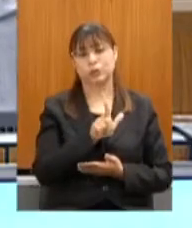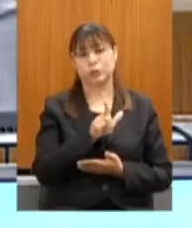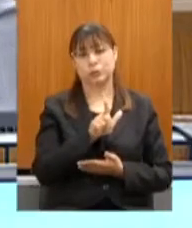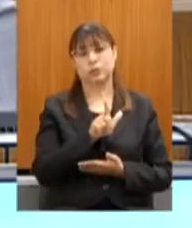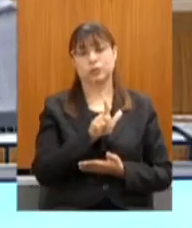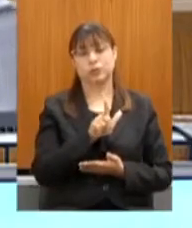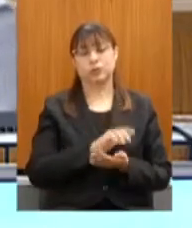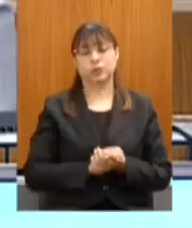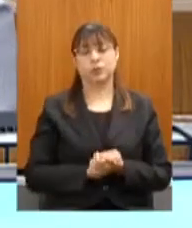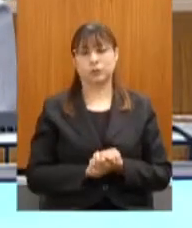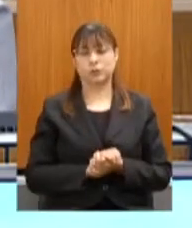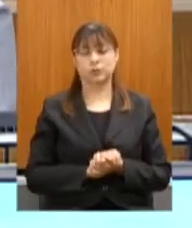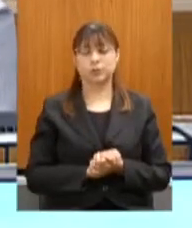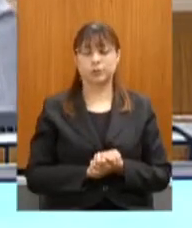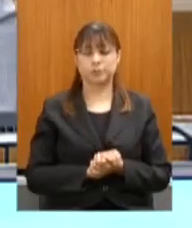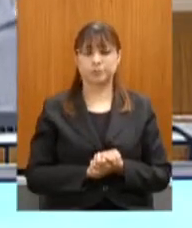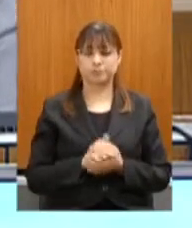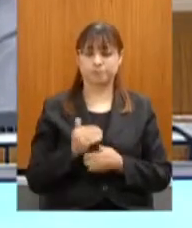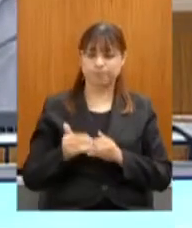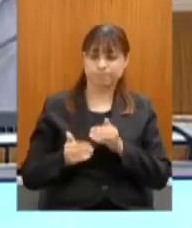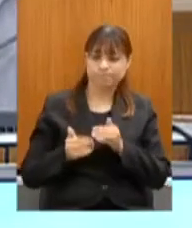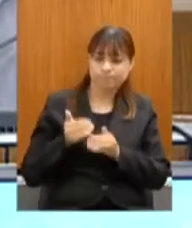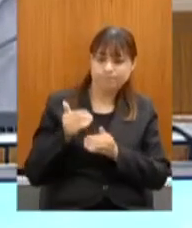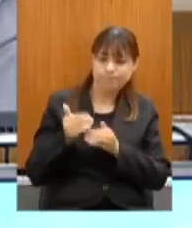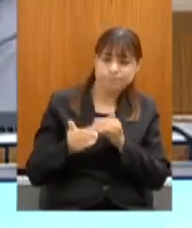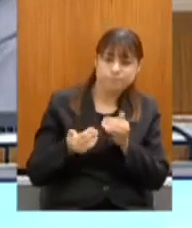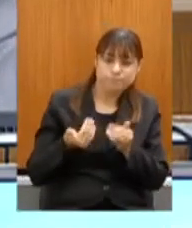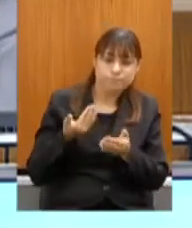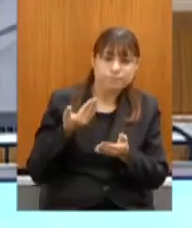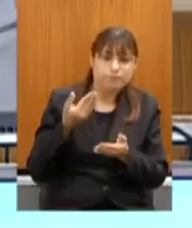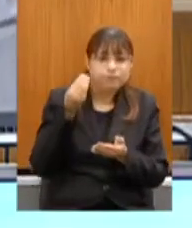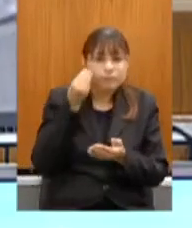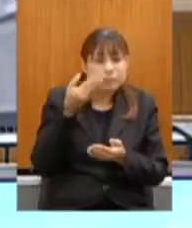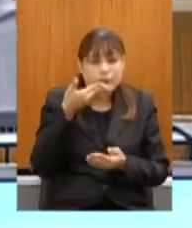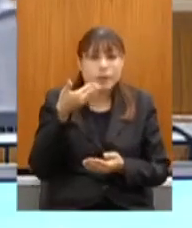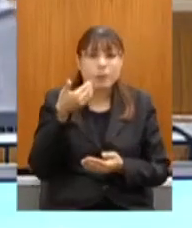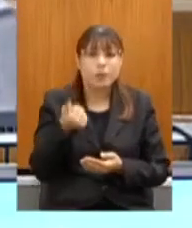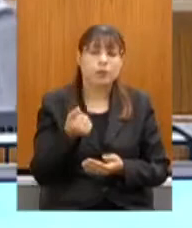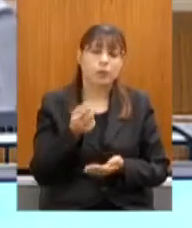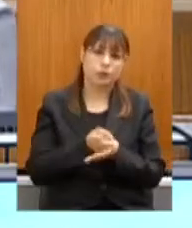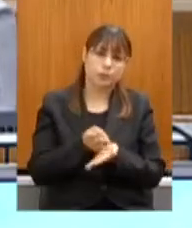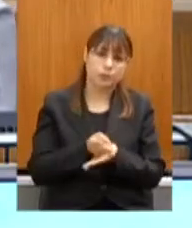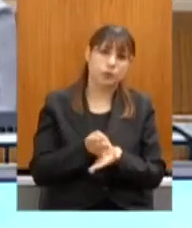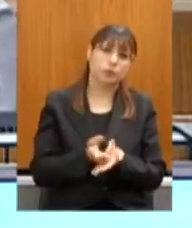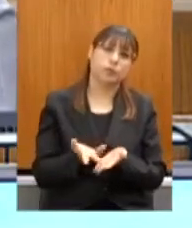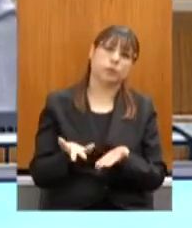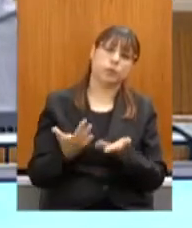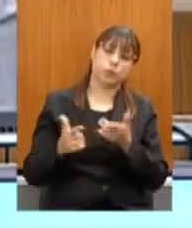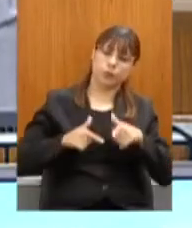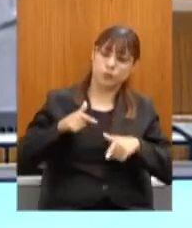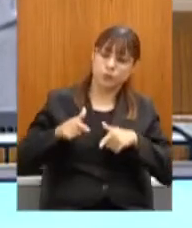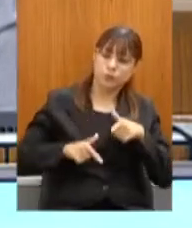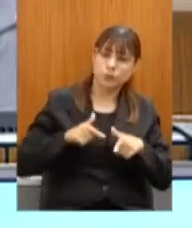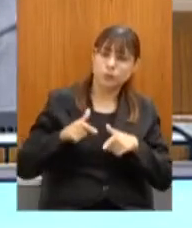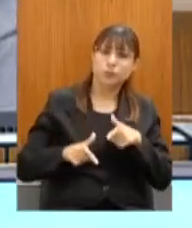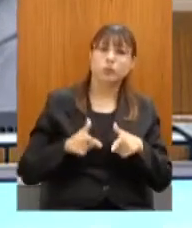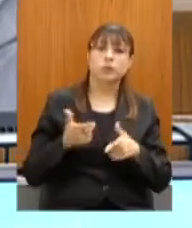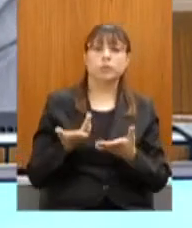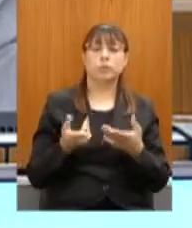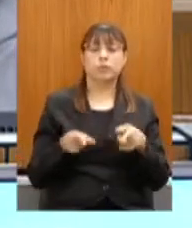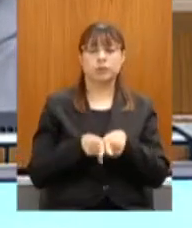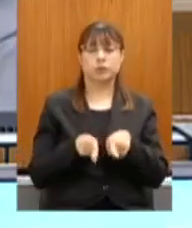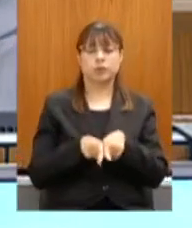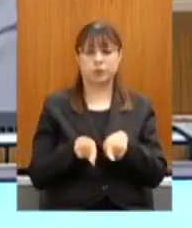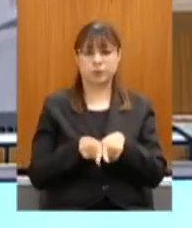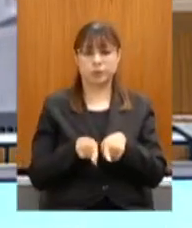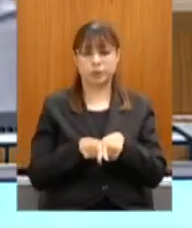vá da melhor forma possível, mantendo aí os empregos, mantendo a atividade agora